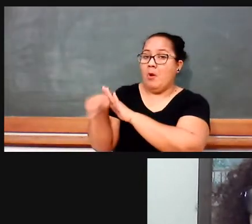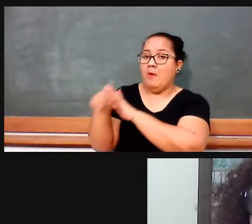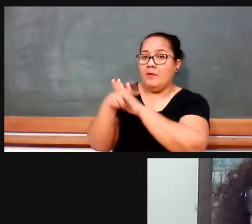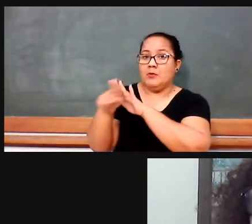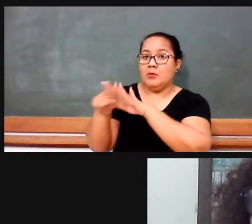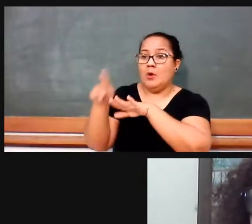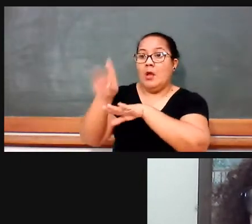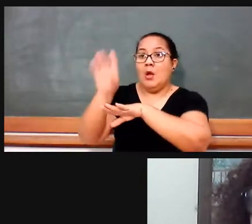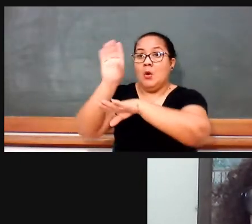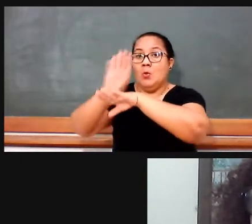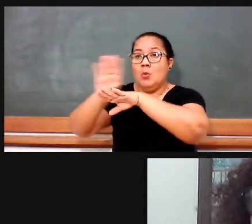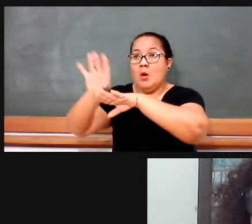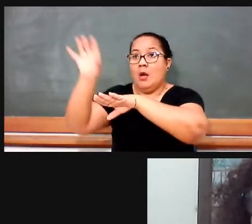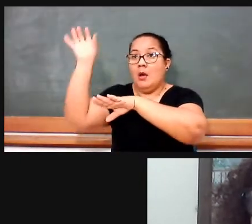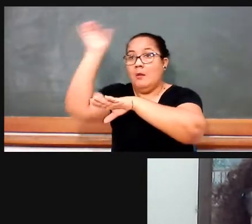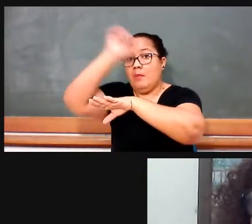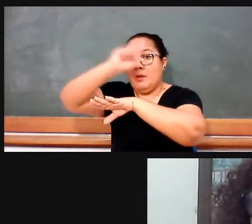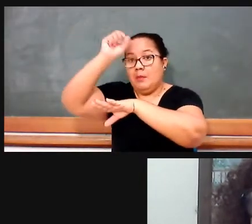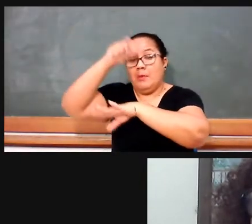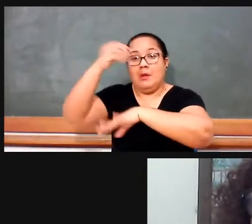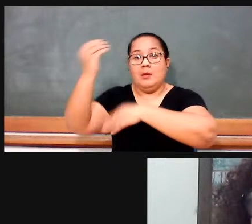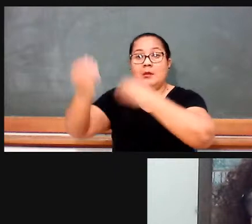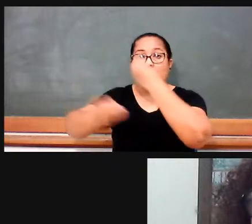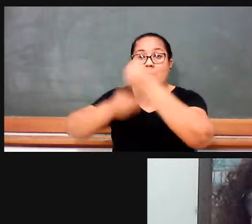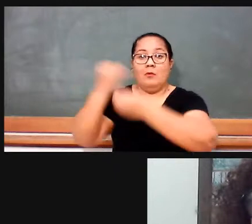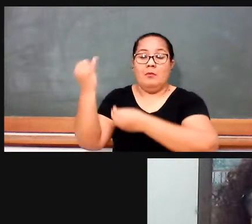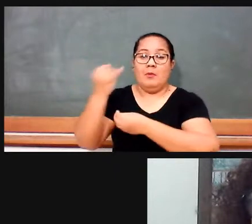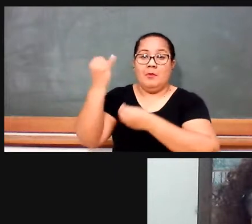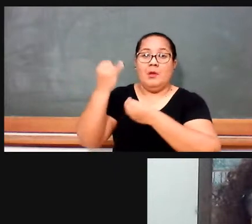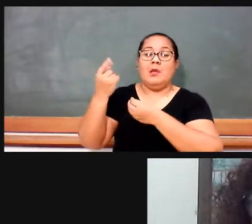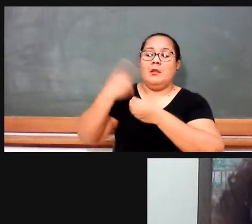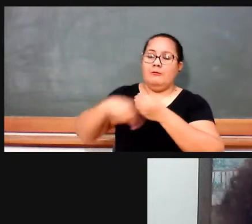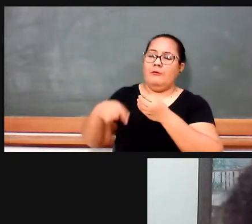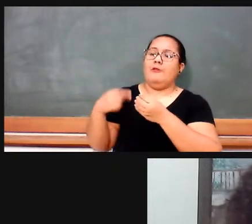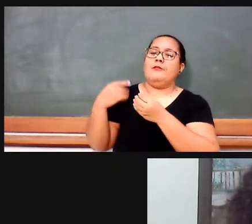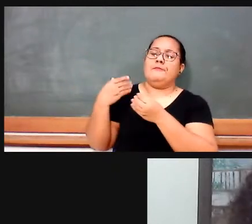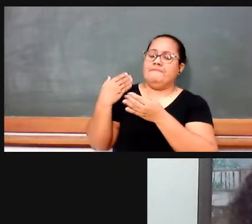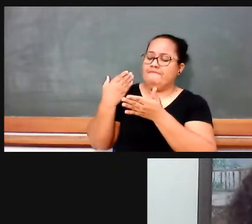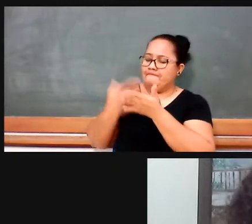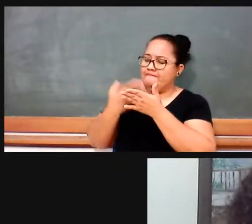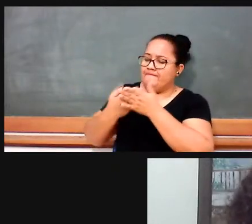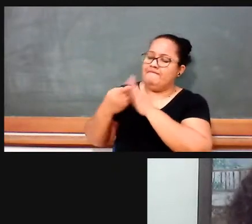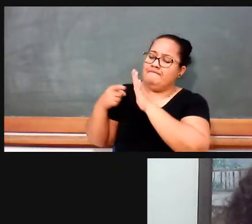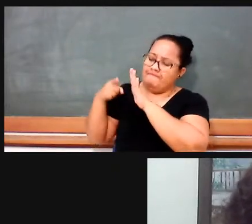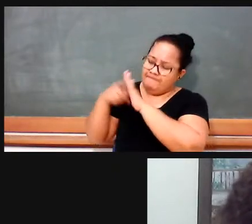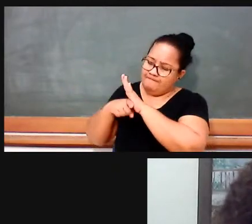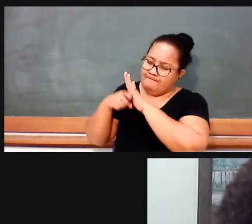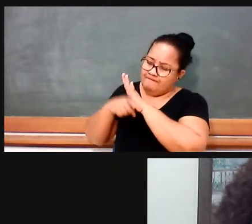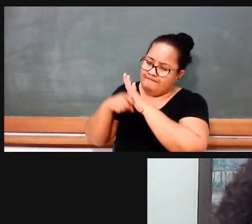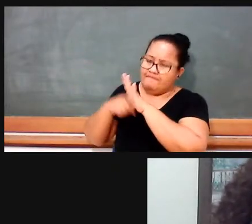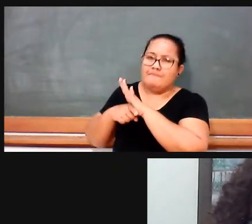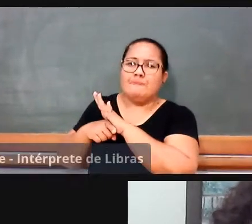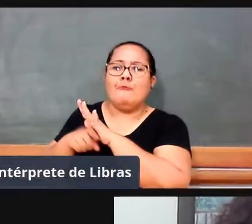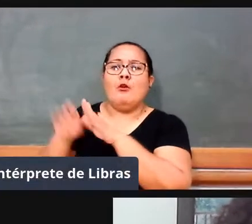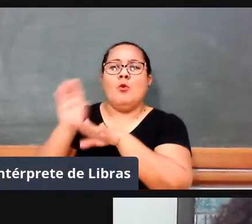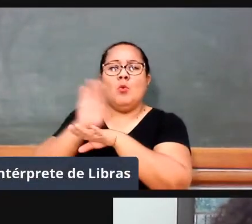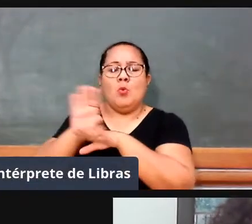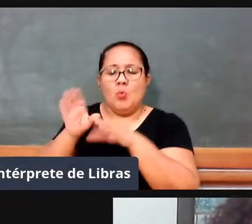desafio que a gente tem e a gente vem trabalhando com isso a partir de minicursos, a partir de